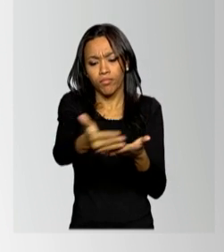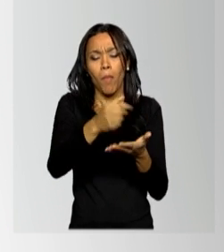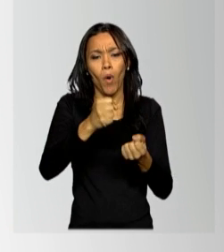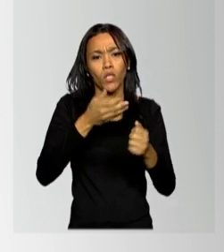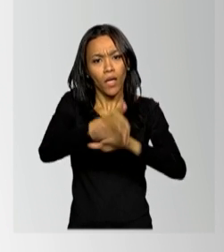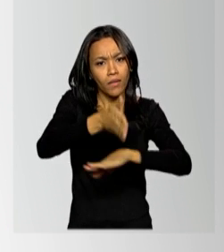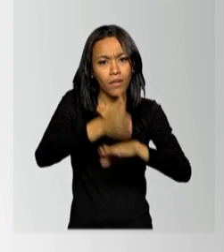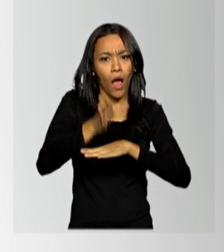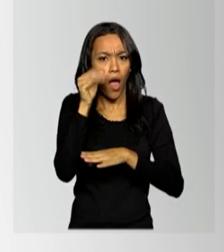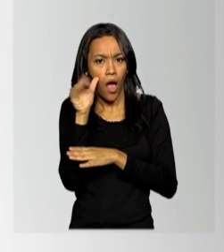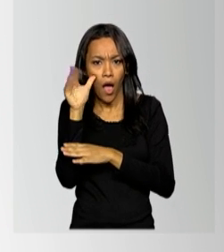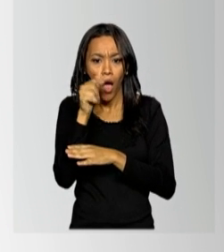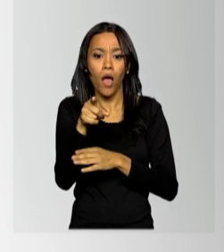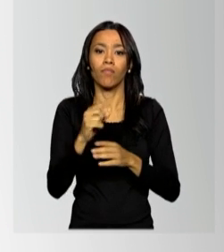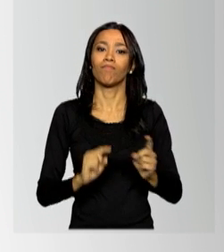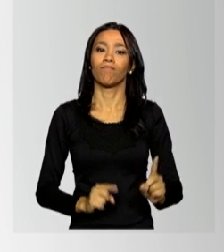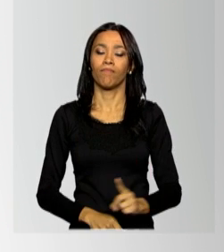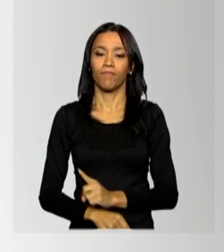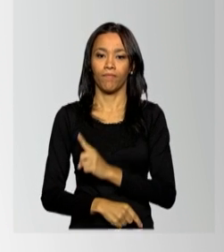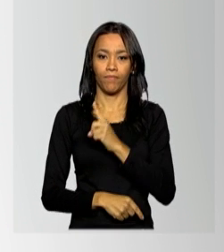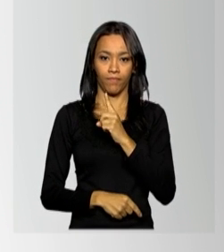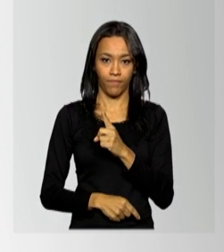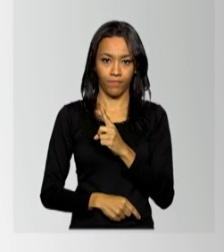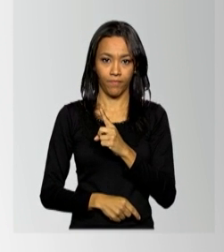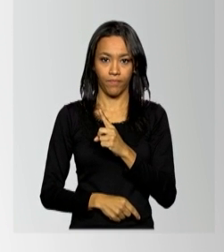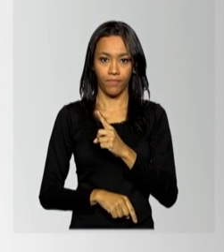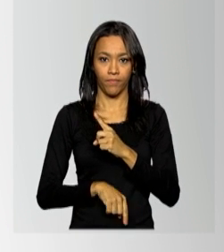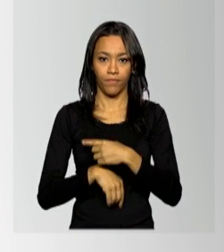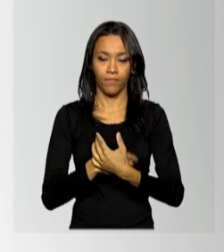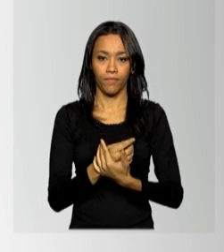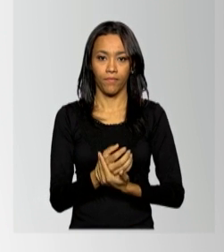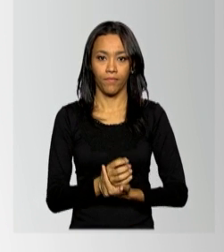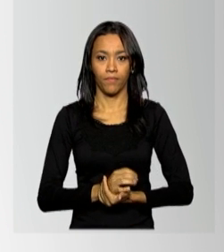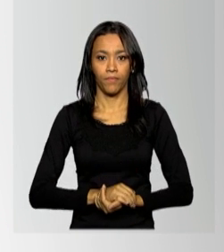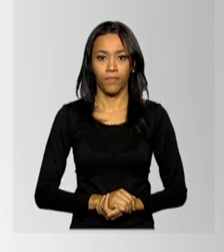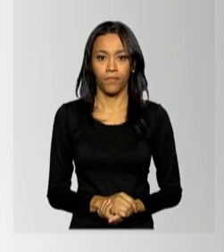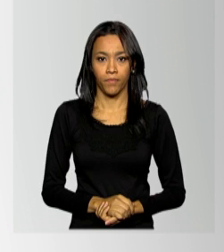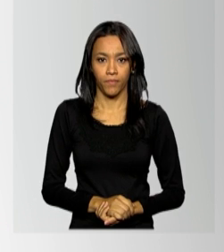acessados em conselhocurador.ebc.com.br.